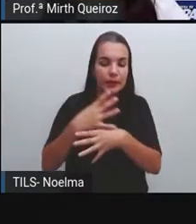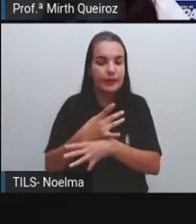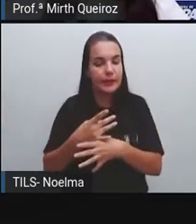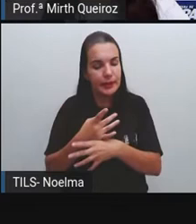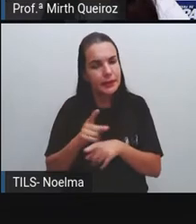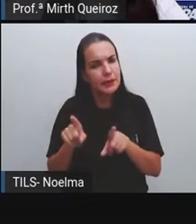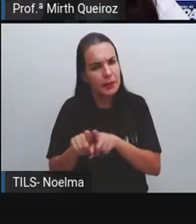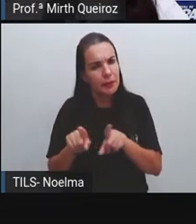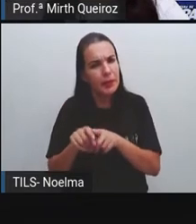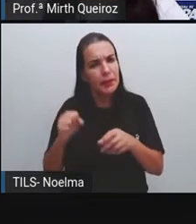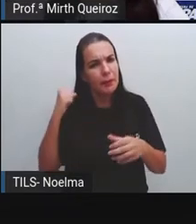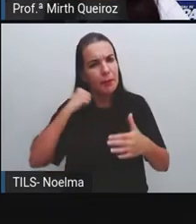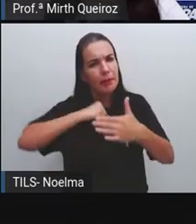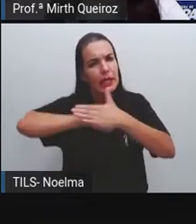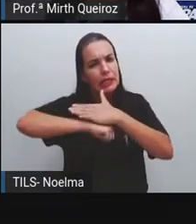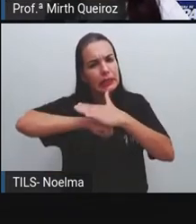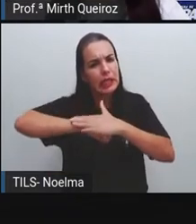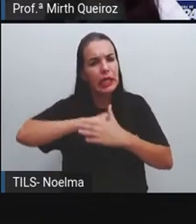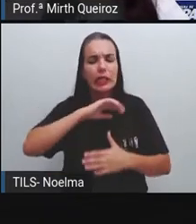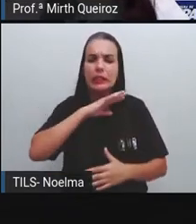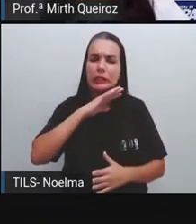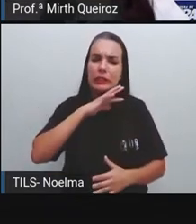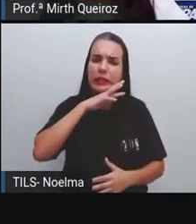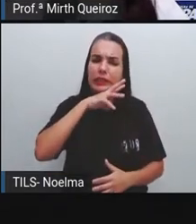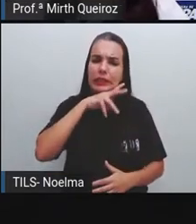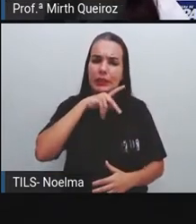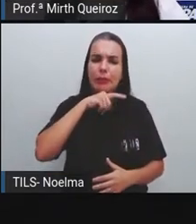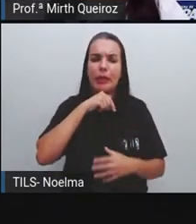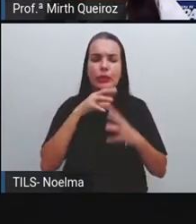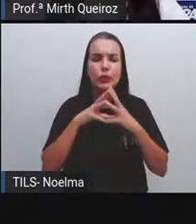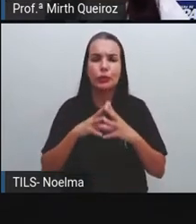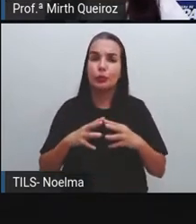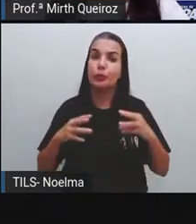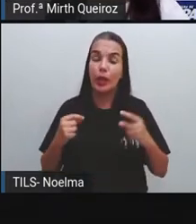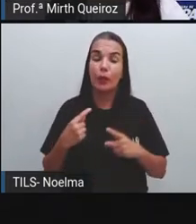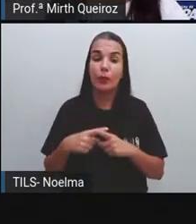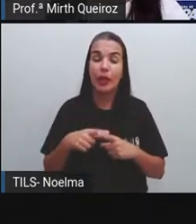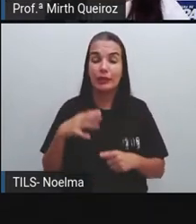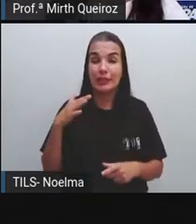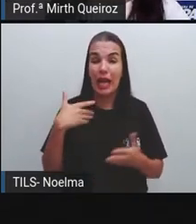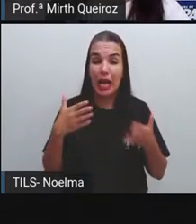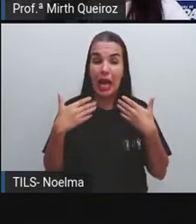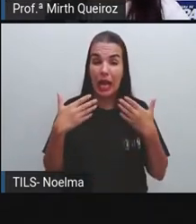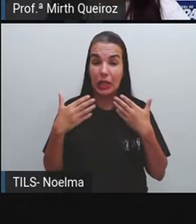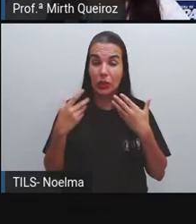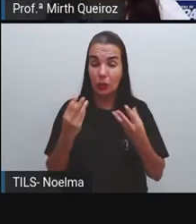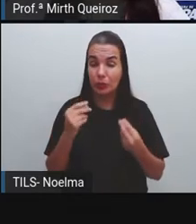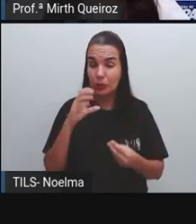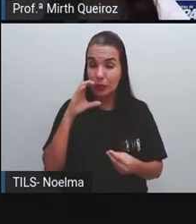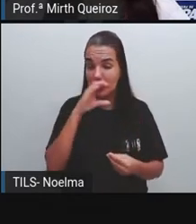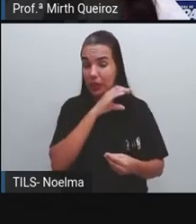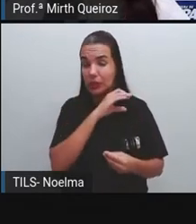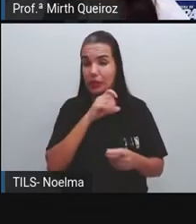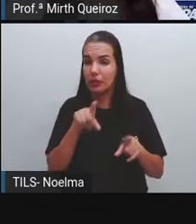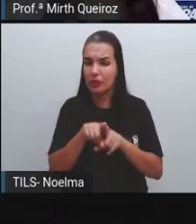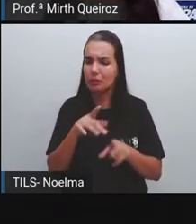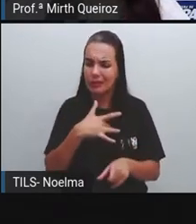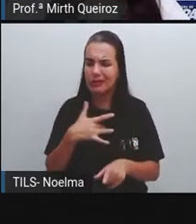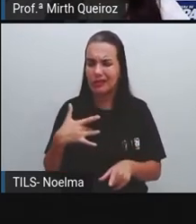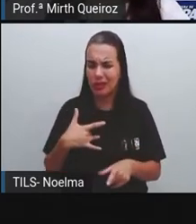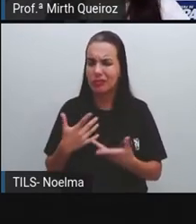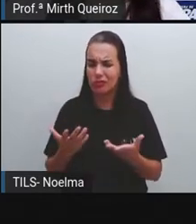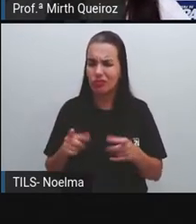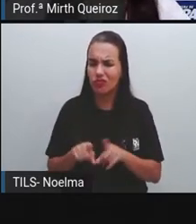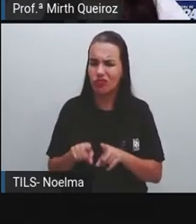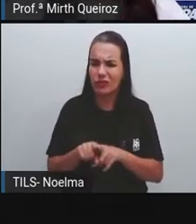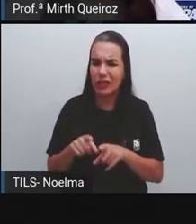também animais, né? Extinguir animais aí devido à temperatura. E, ao mesmo tempo, prejudica a nossa saúde, além das